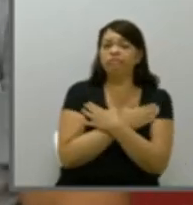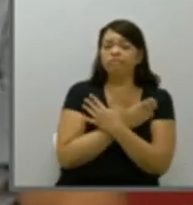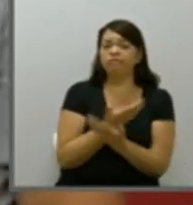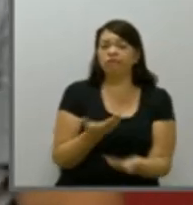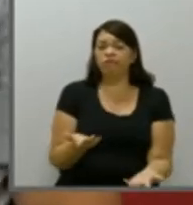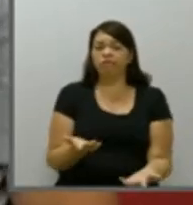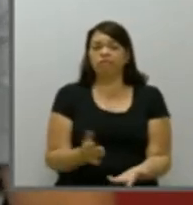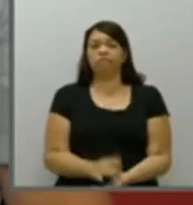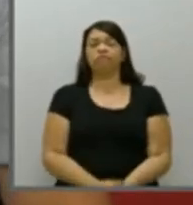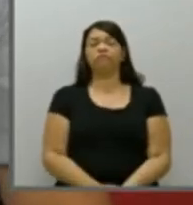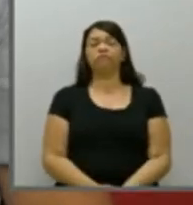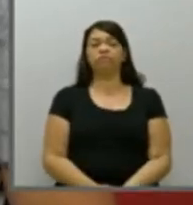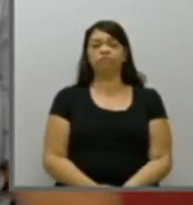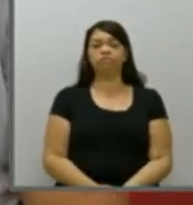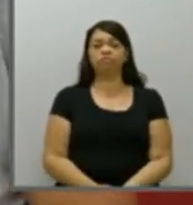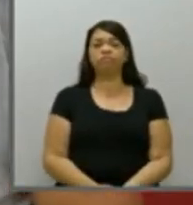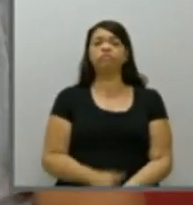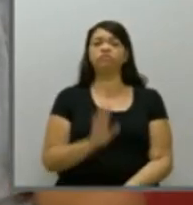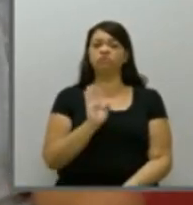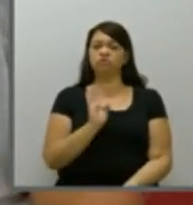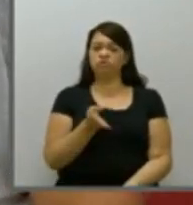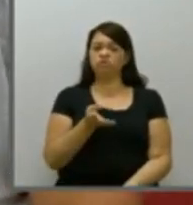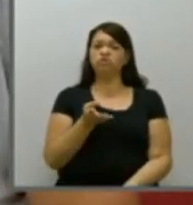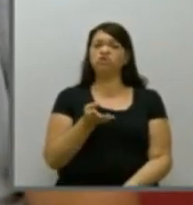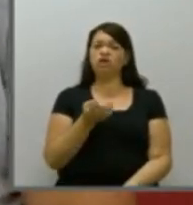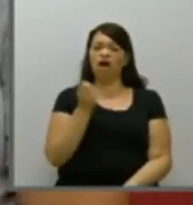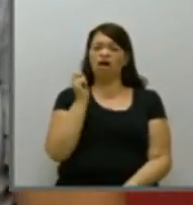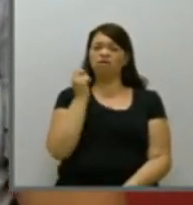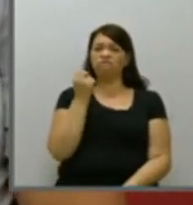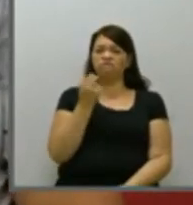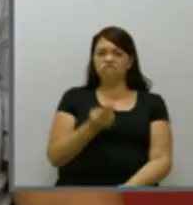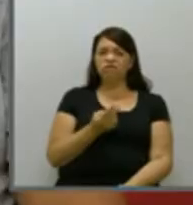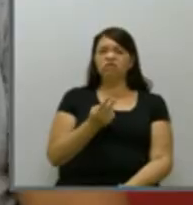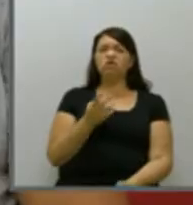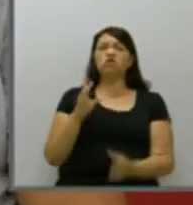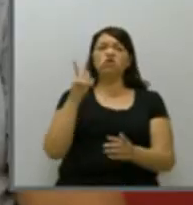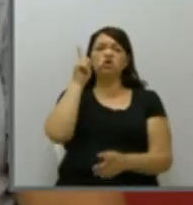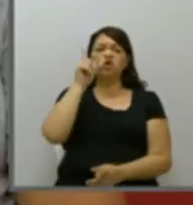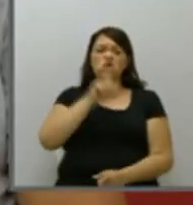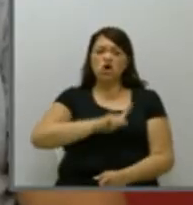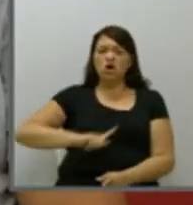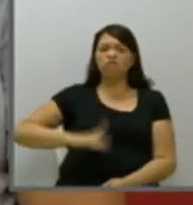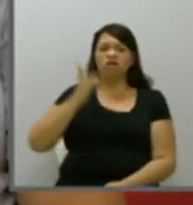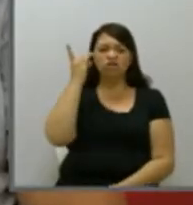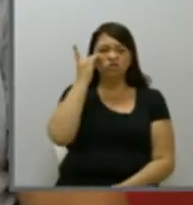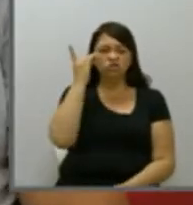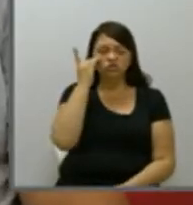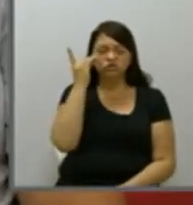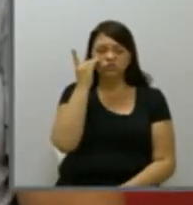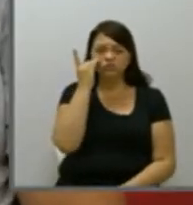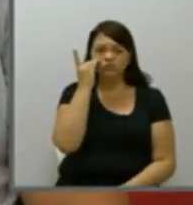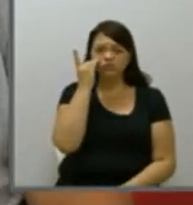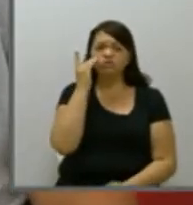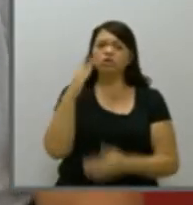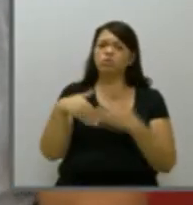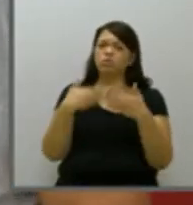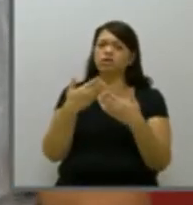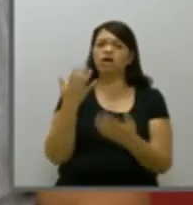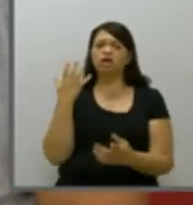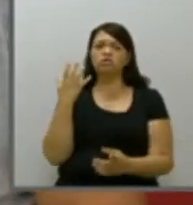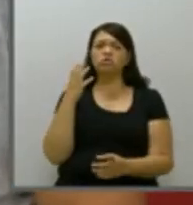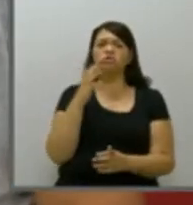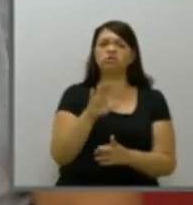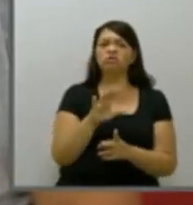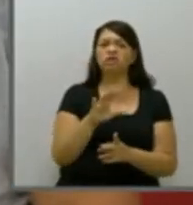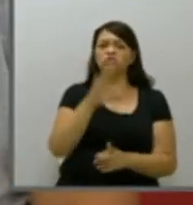Inclusive, já vem há um tempo, desde o governo Dilma, um processo de ataque aos direitos dos